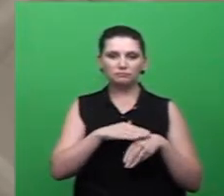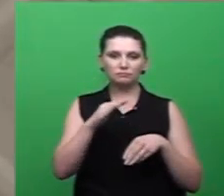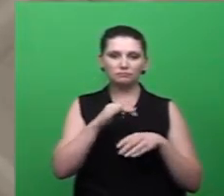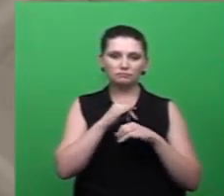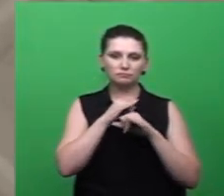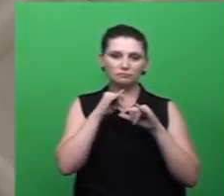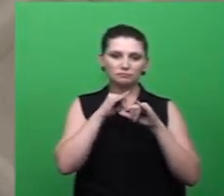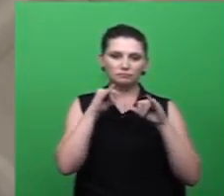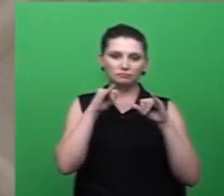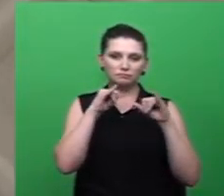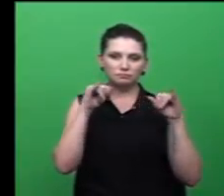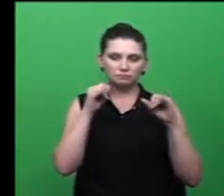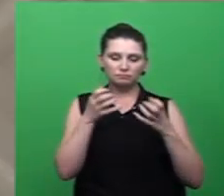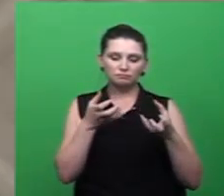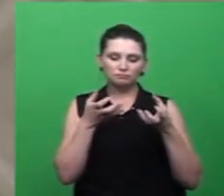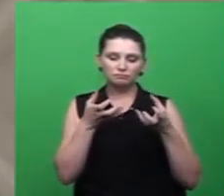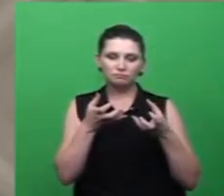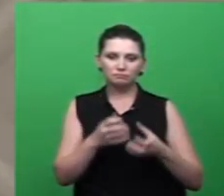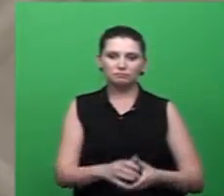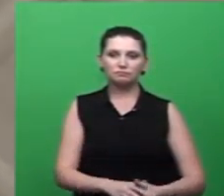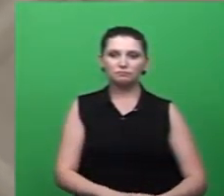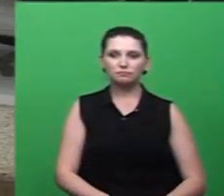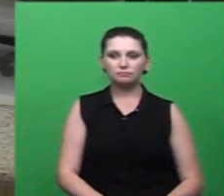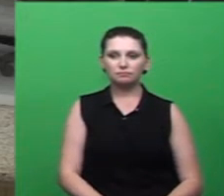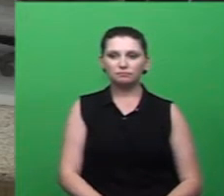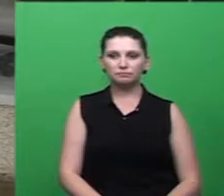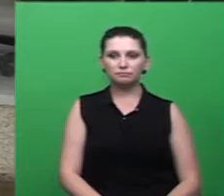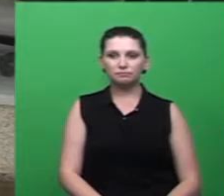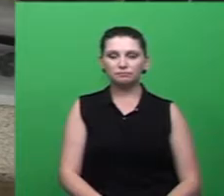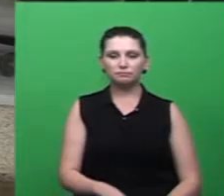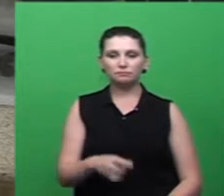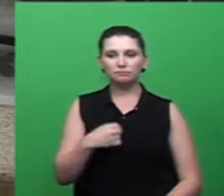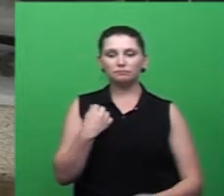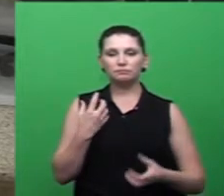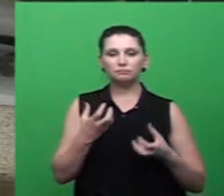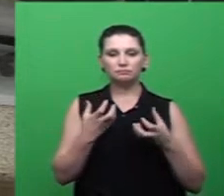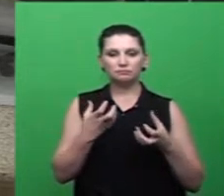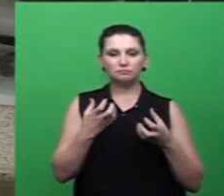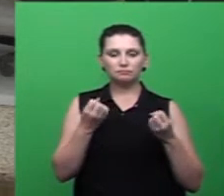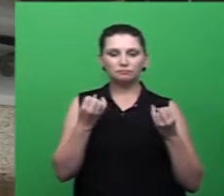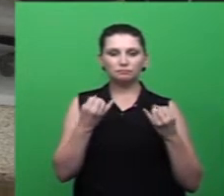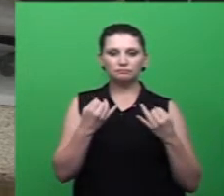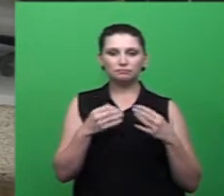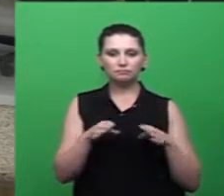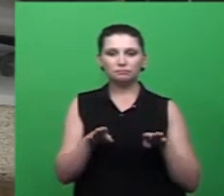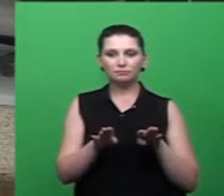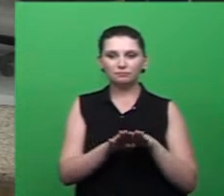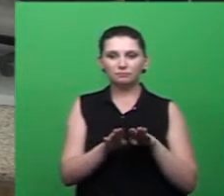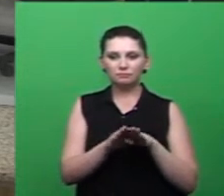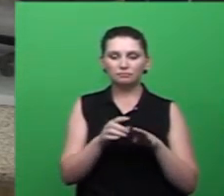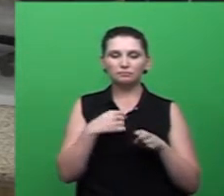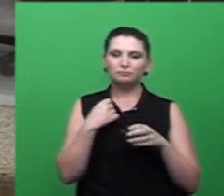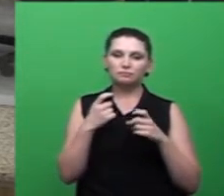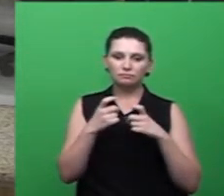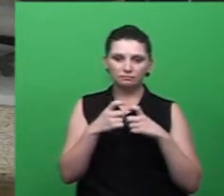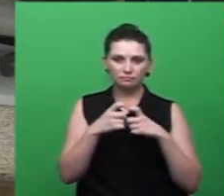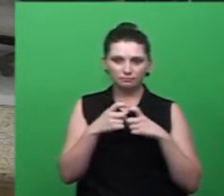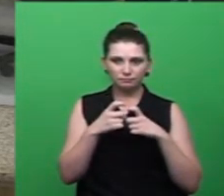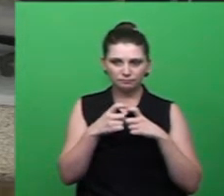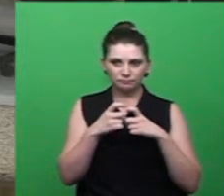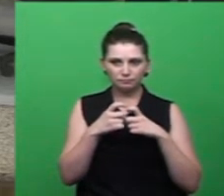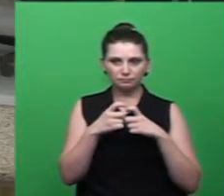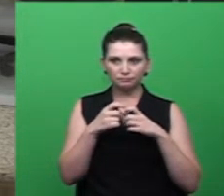município. E eu me fiz questão de fazer presente e informar isso, assim como o médico, também relacionado aos próprios fatos da doença